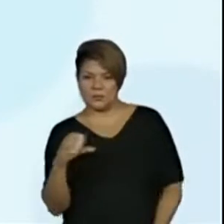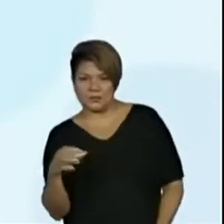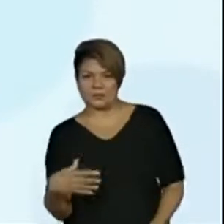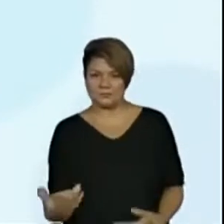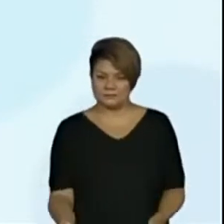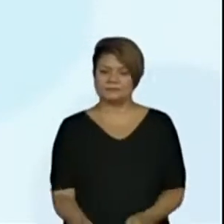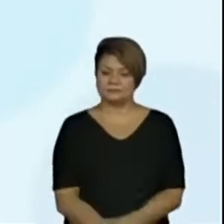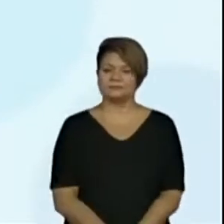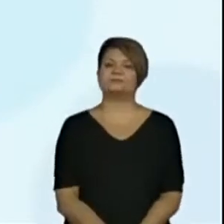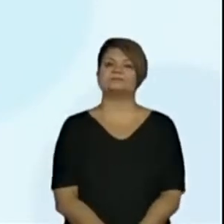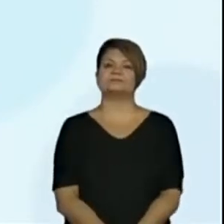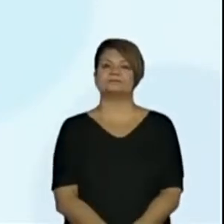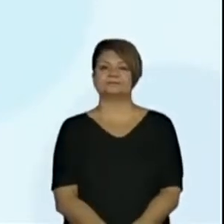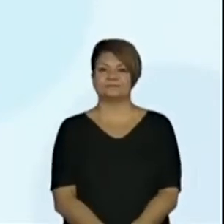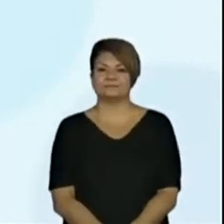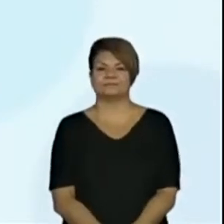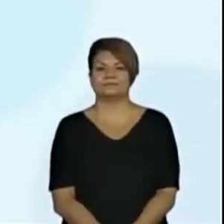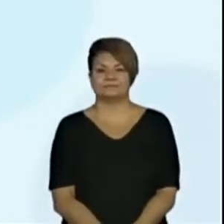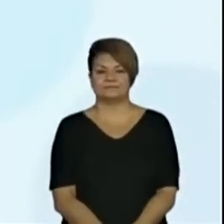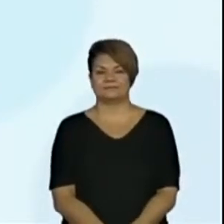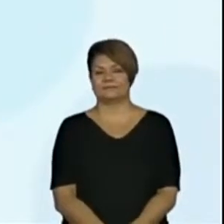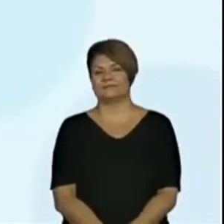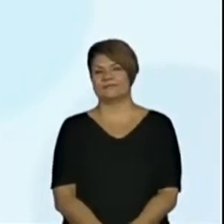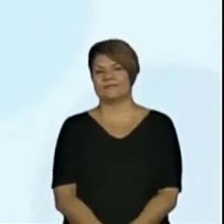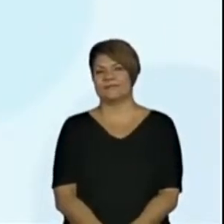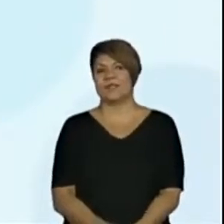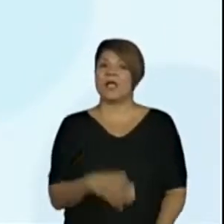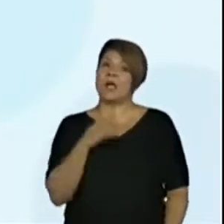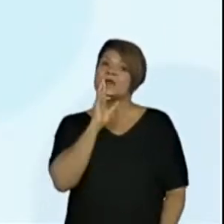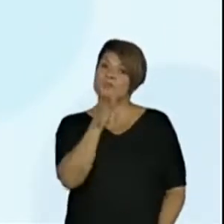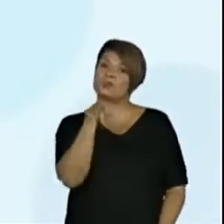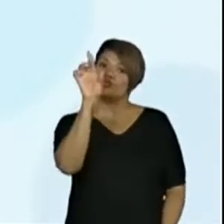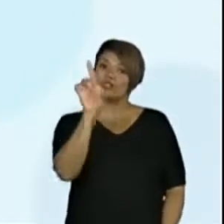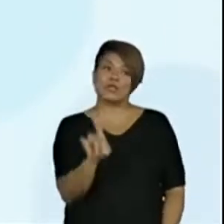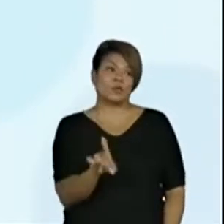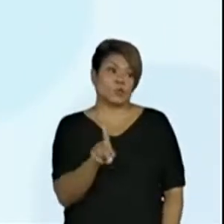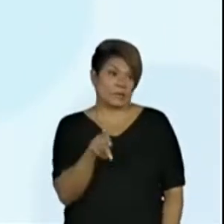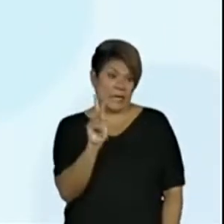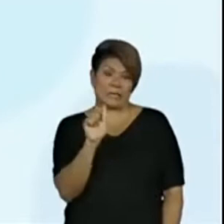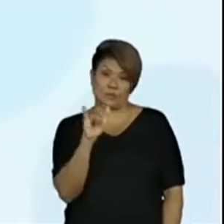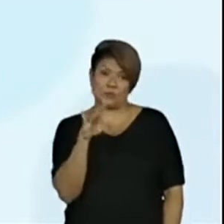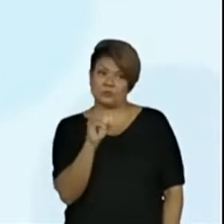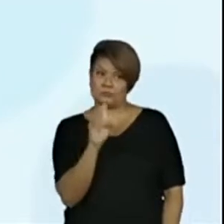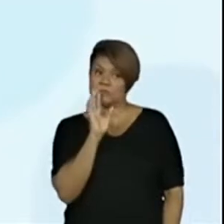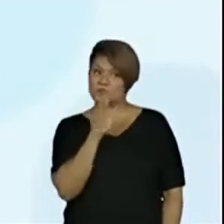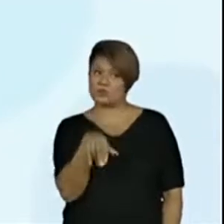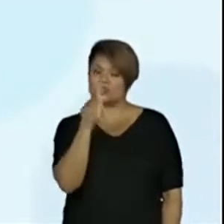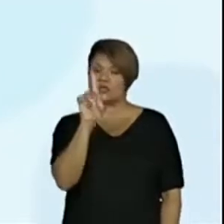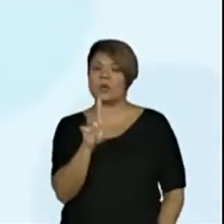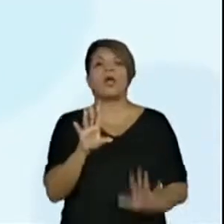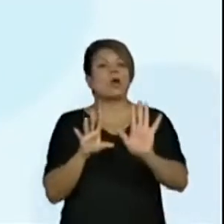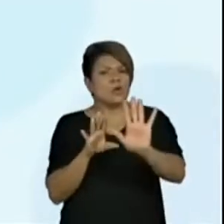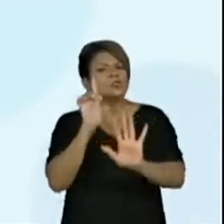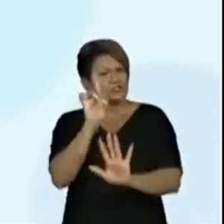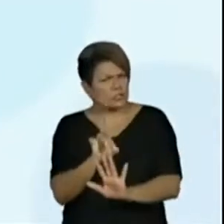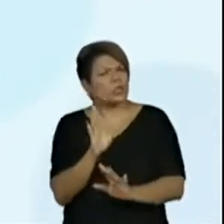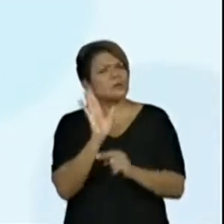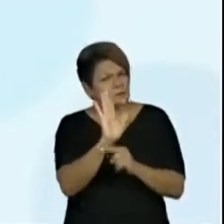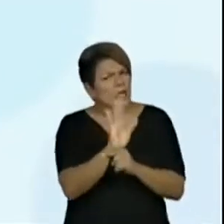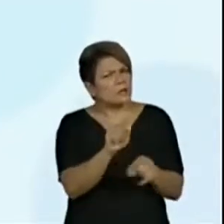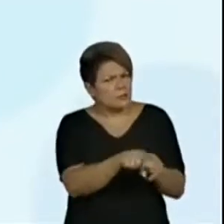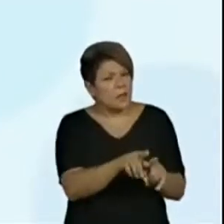O Caio respondeu que são os diretores. Os diretores também ajudam, Caio, os professores a planejarem as aulas.